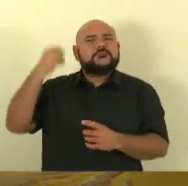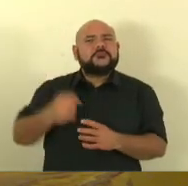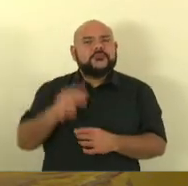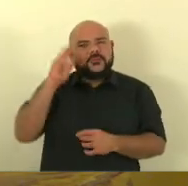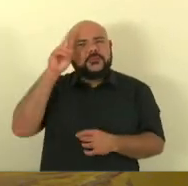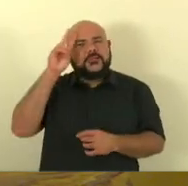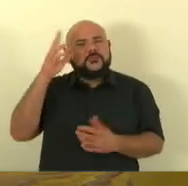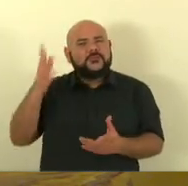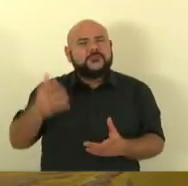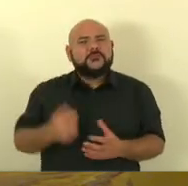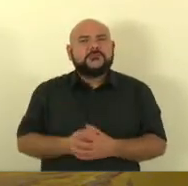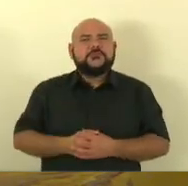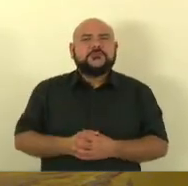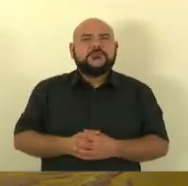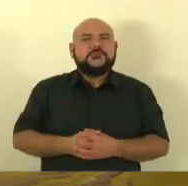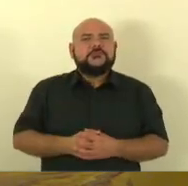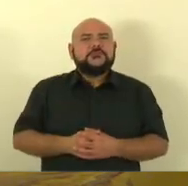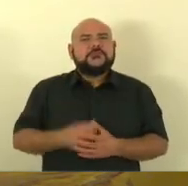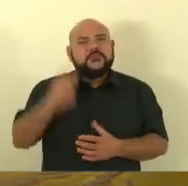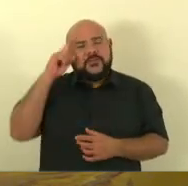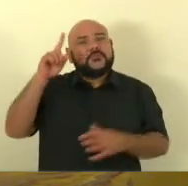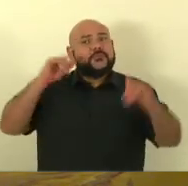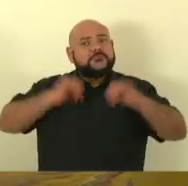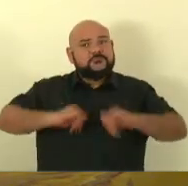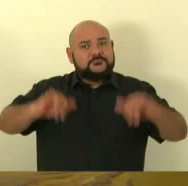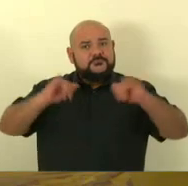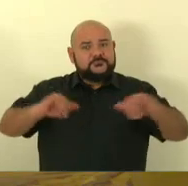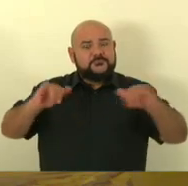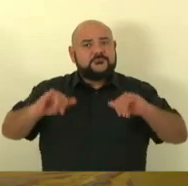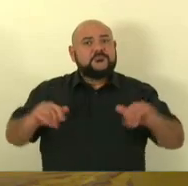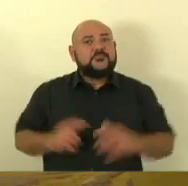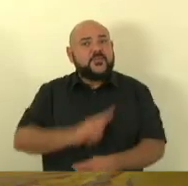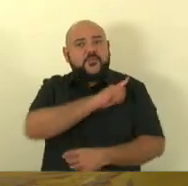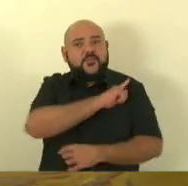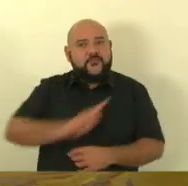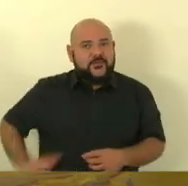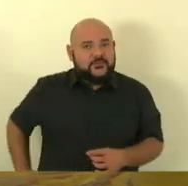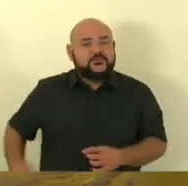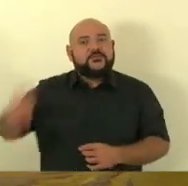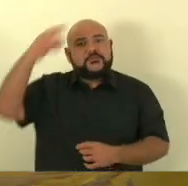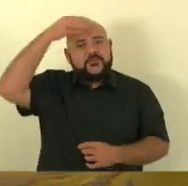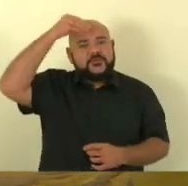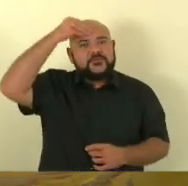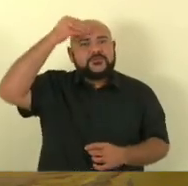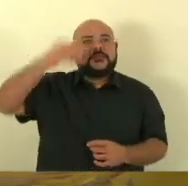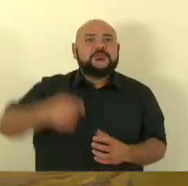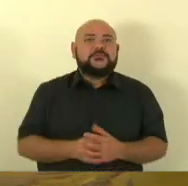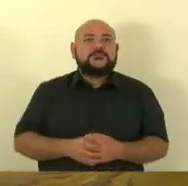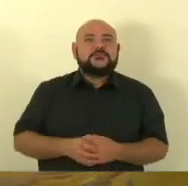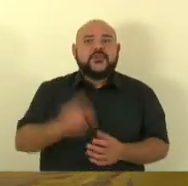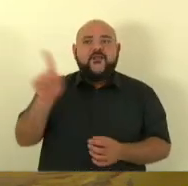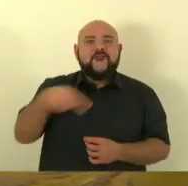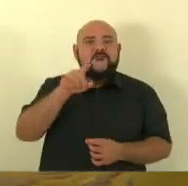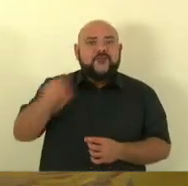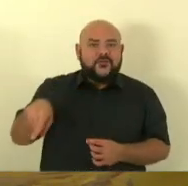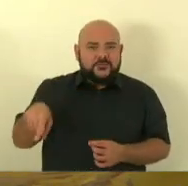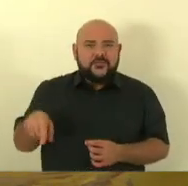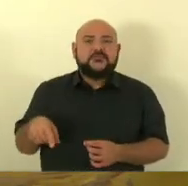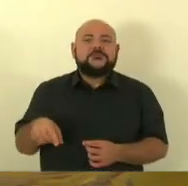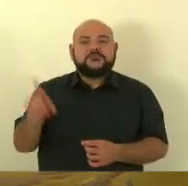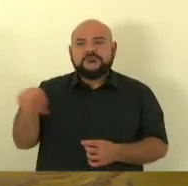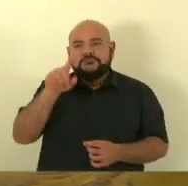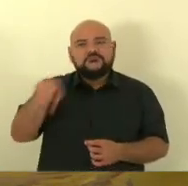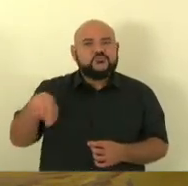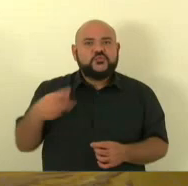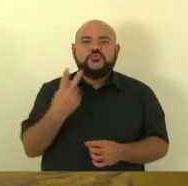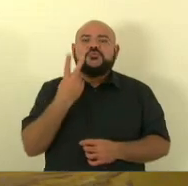eu alertei, o governador Casagrande ia vetar os dois projetos.